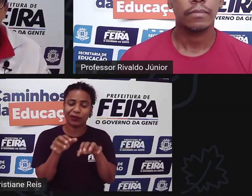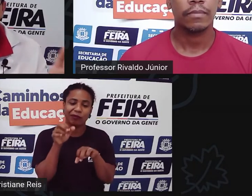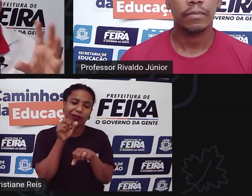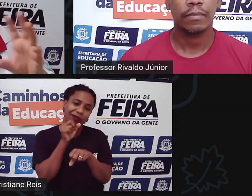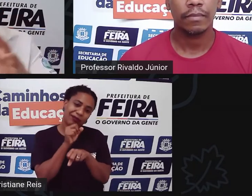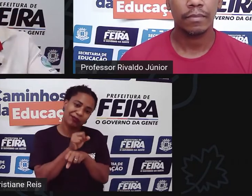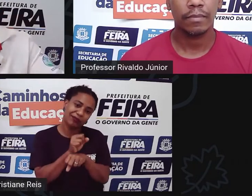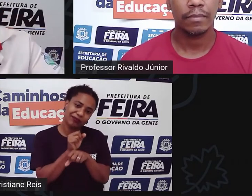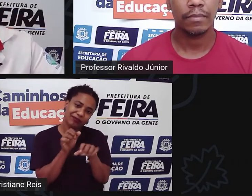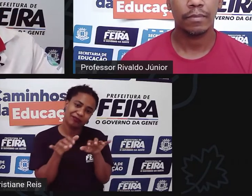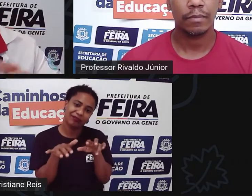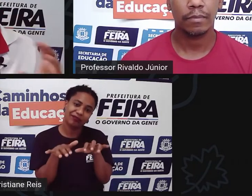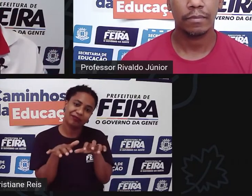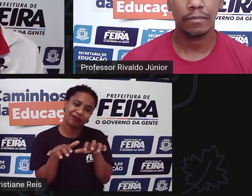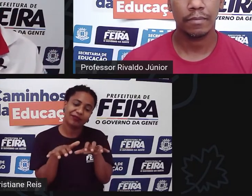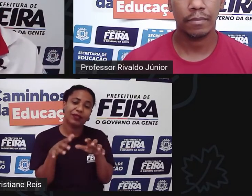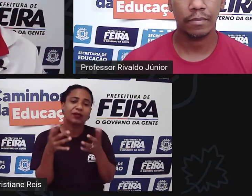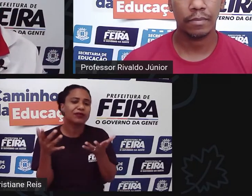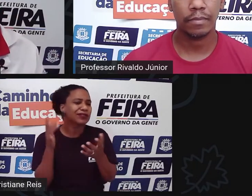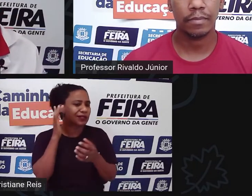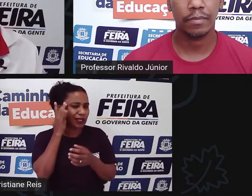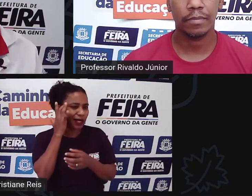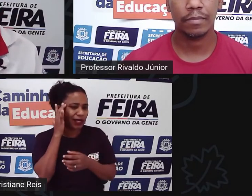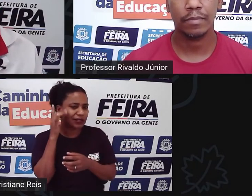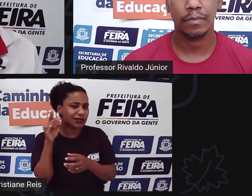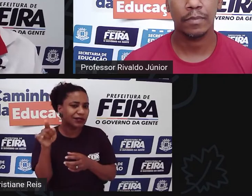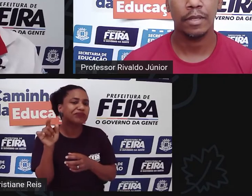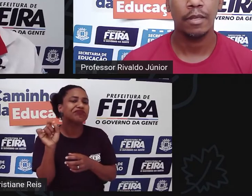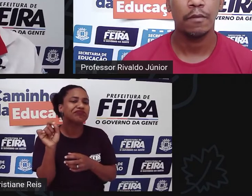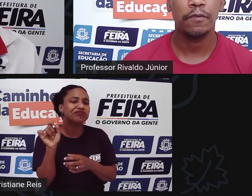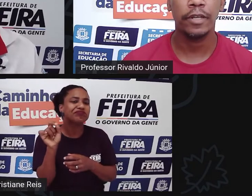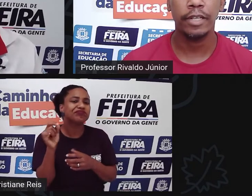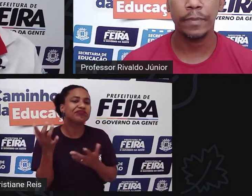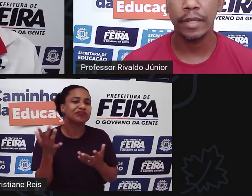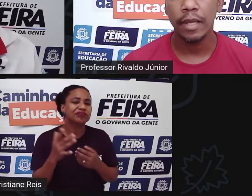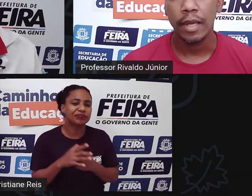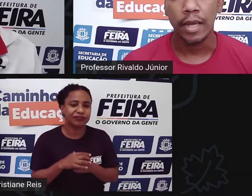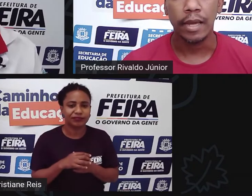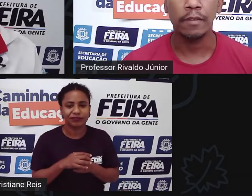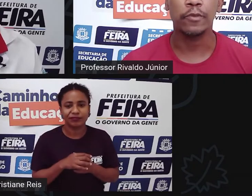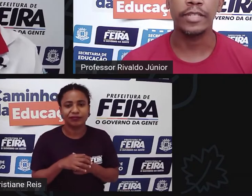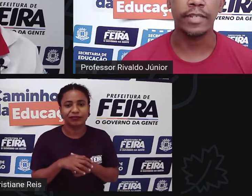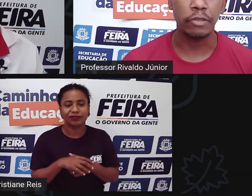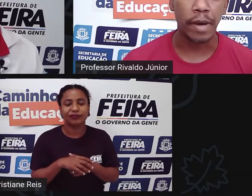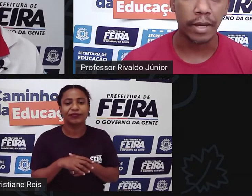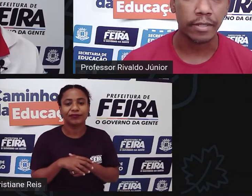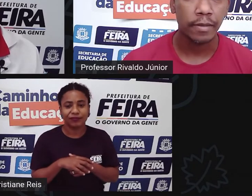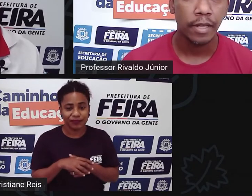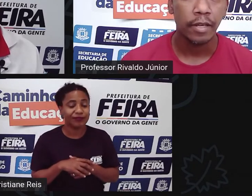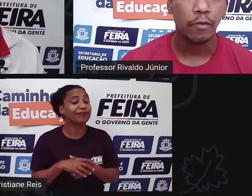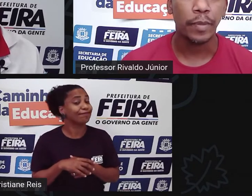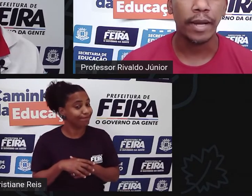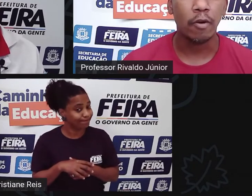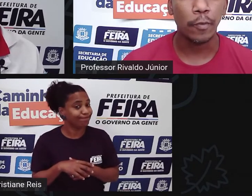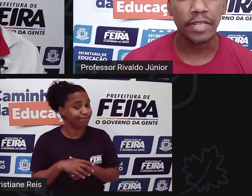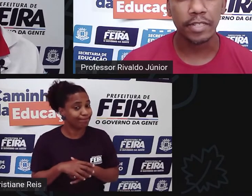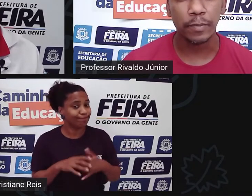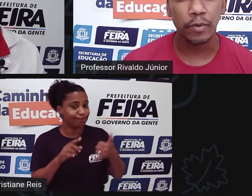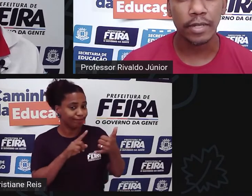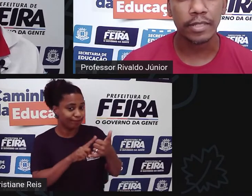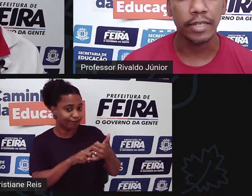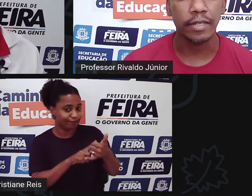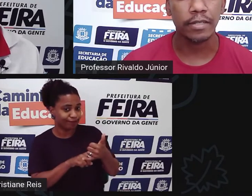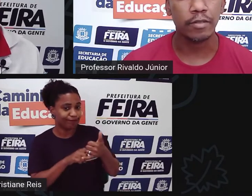tecnologia, adolescência e sedentarismo? O Felipe influencia demais. Vou pegar como